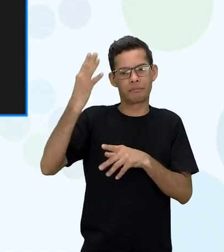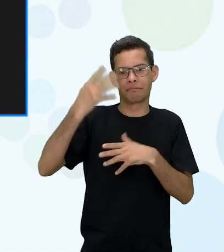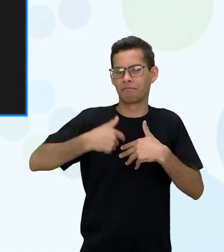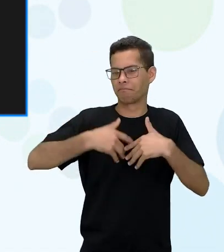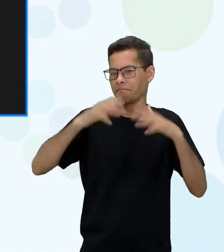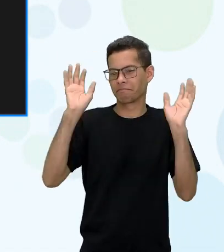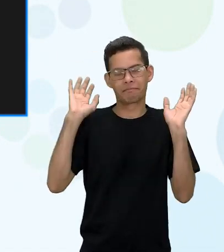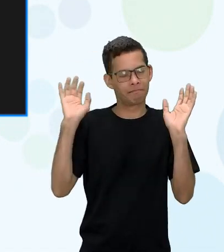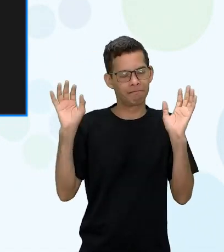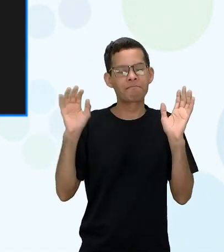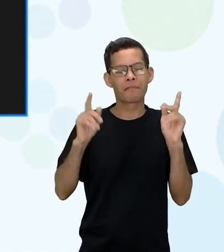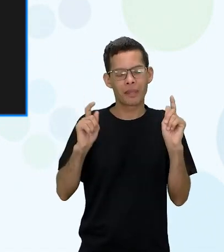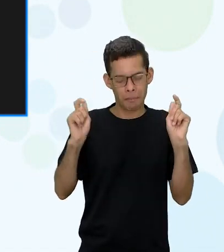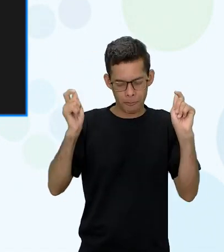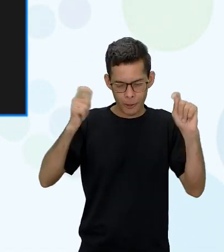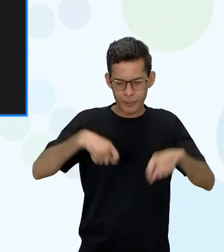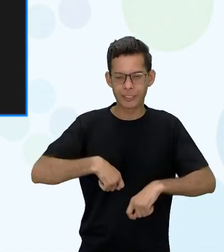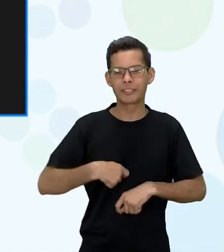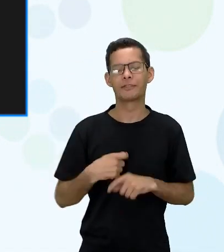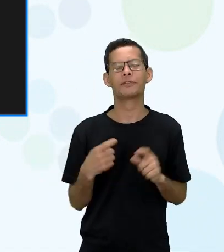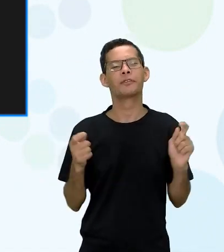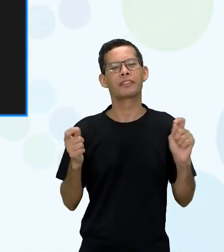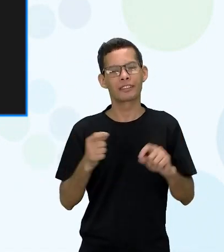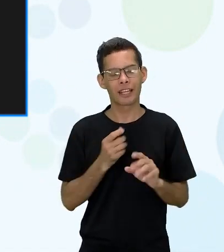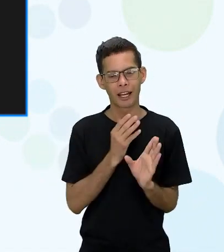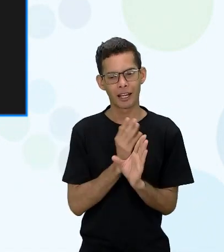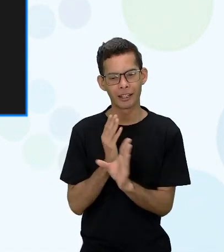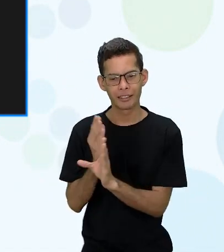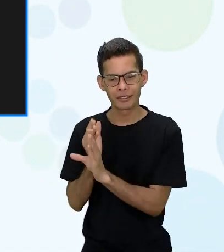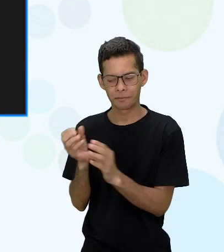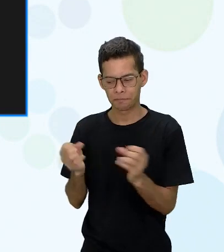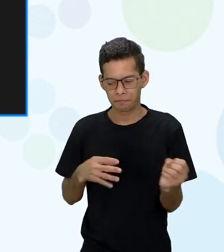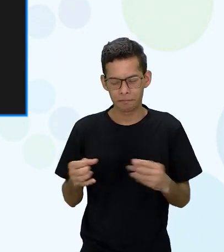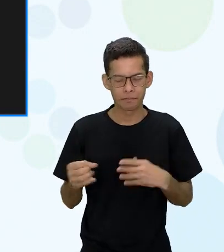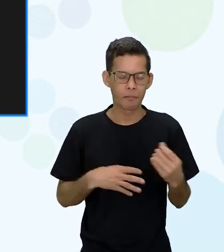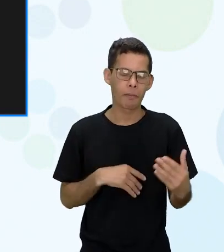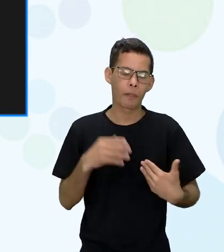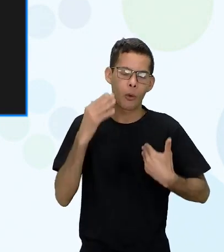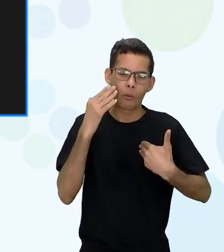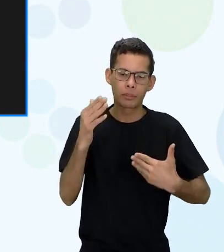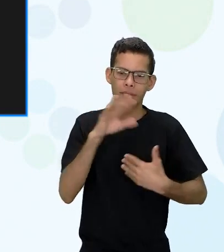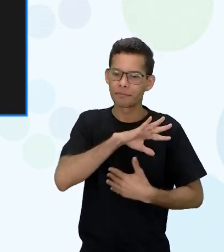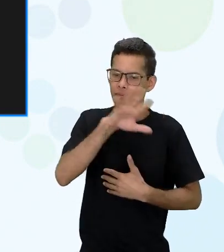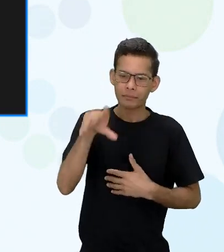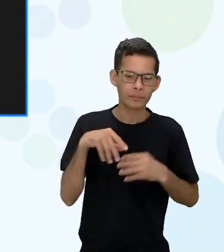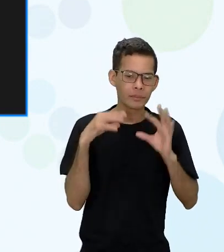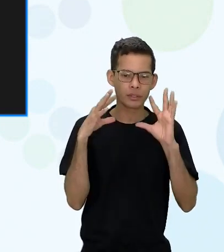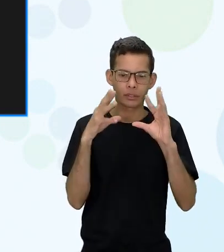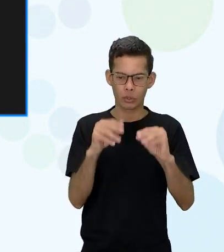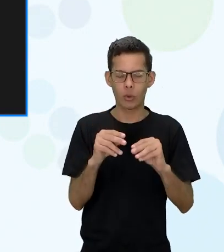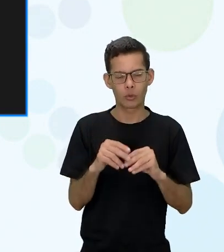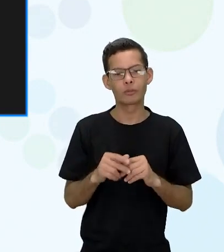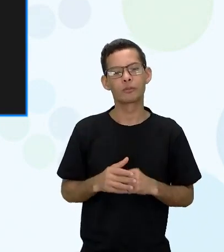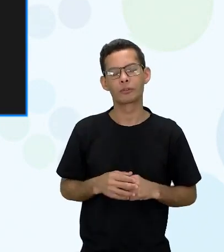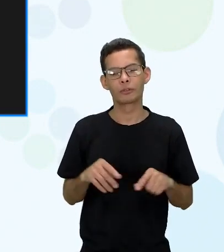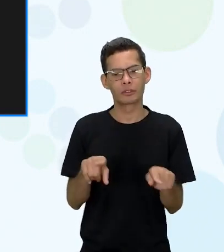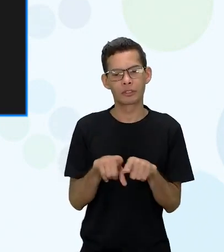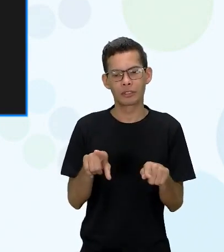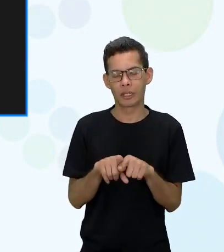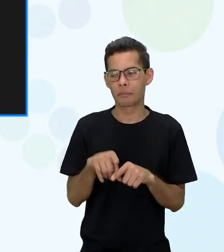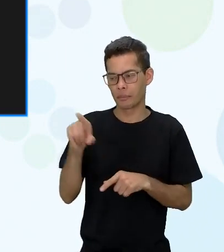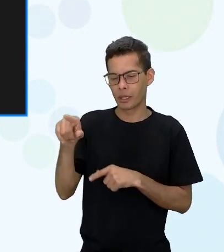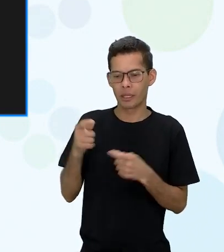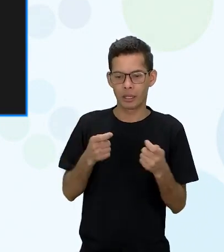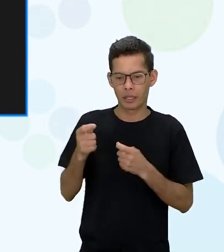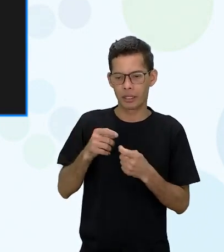é possível sempre estar descobrindo coisas novas então muito obrigada a todos vocês gostaria de agradecer dirigente